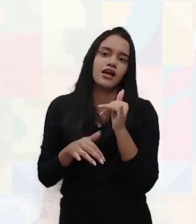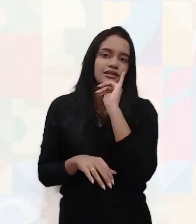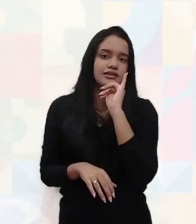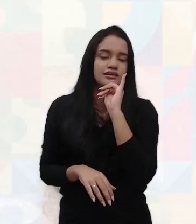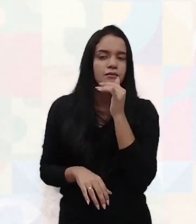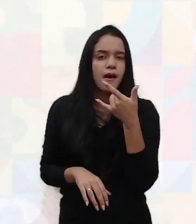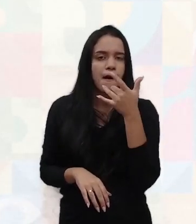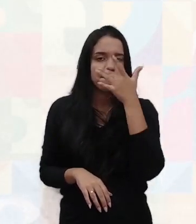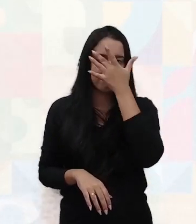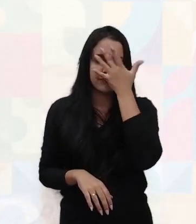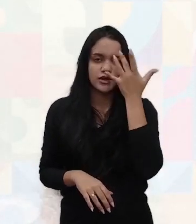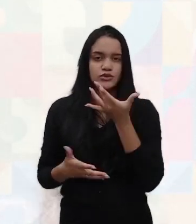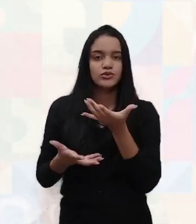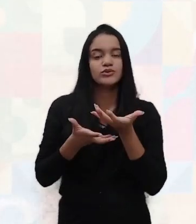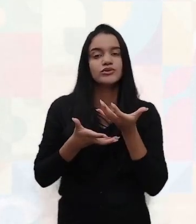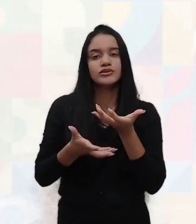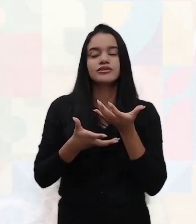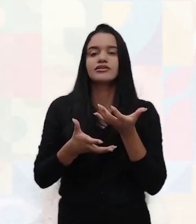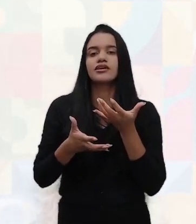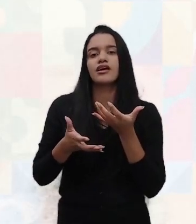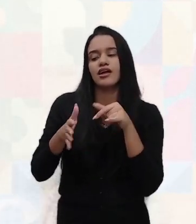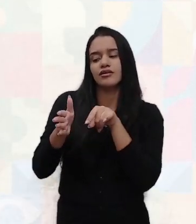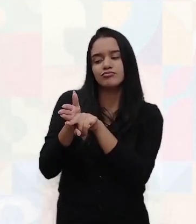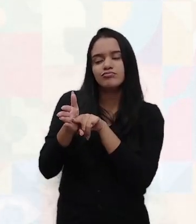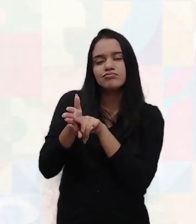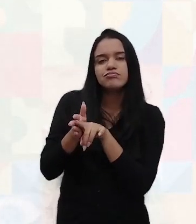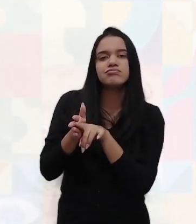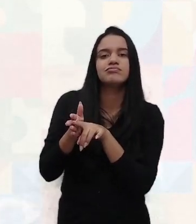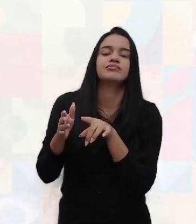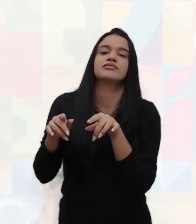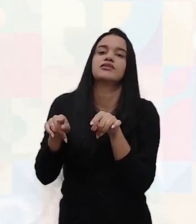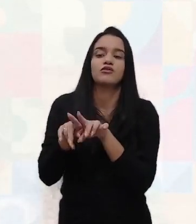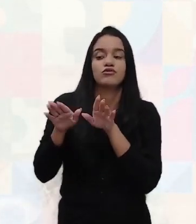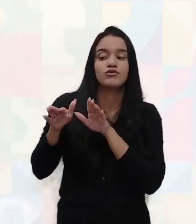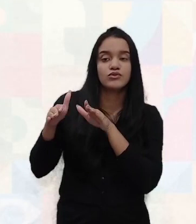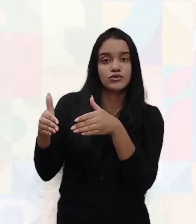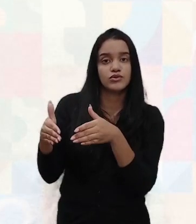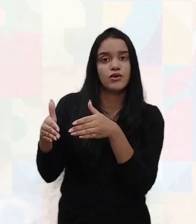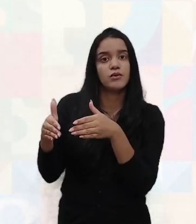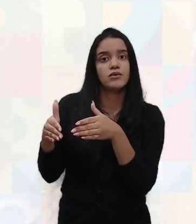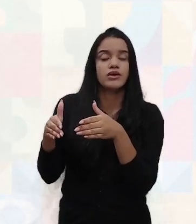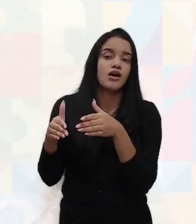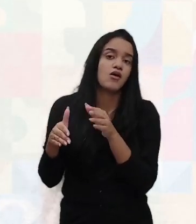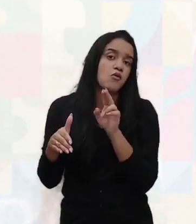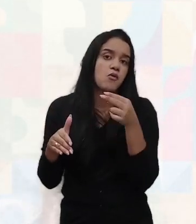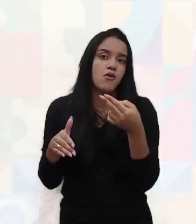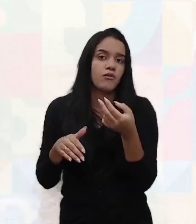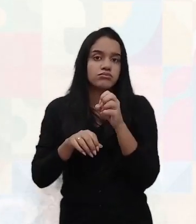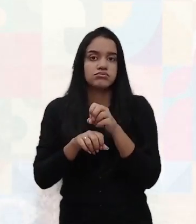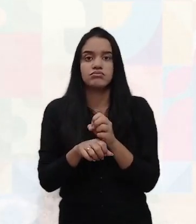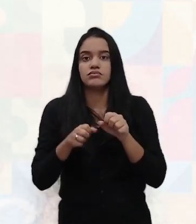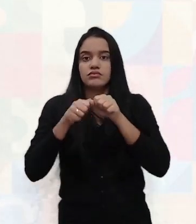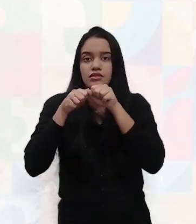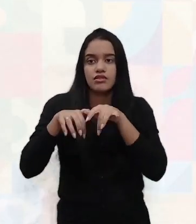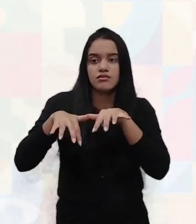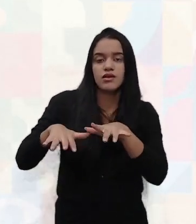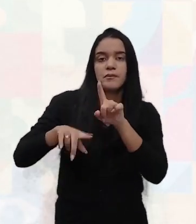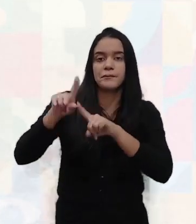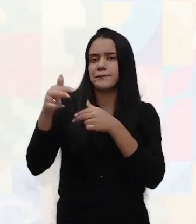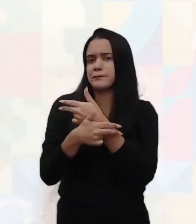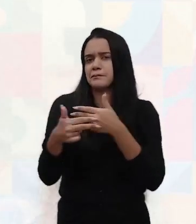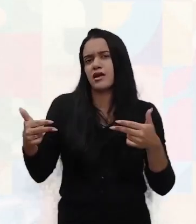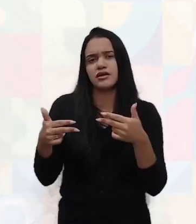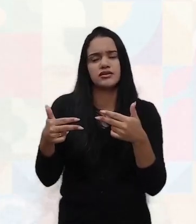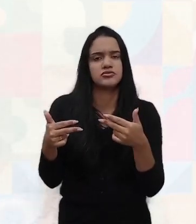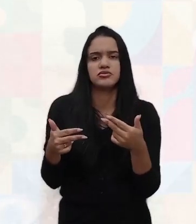a pessoa que quer se tornar especialista, como um distribuidor de mercadorias, seja